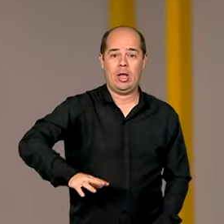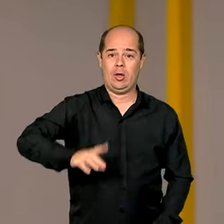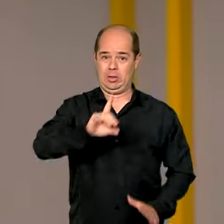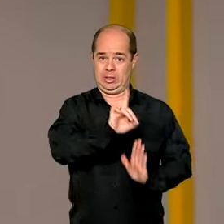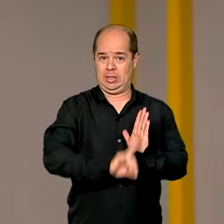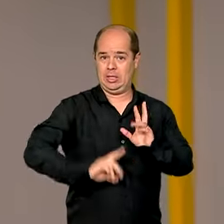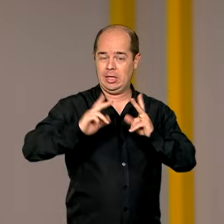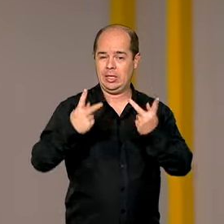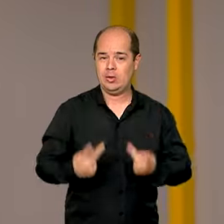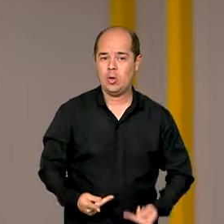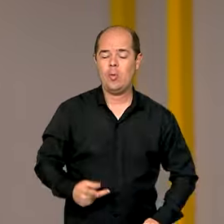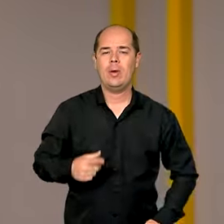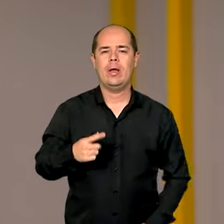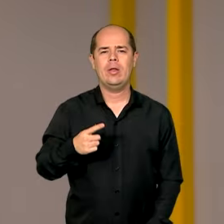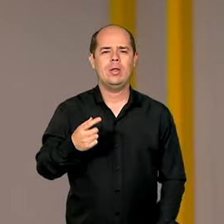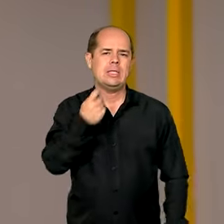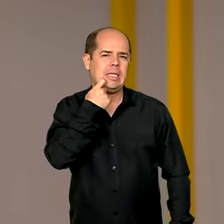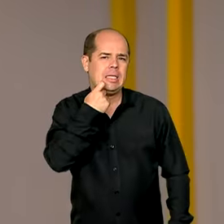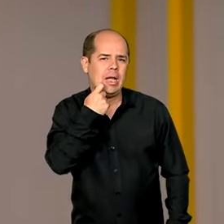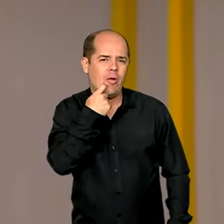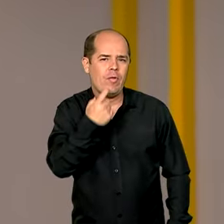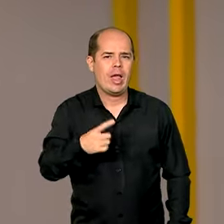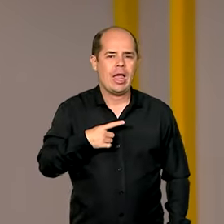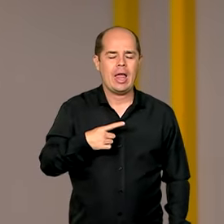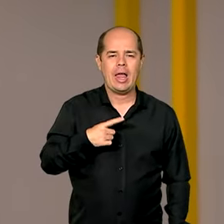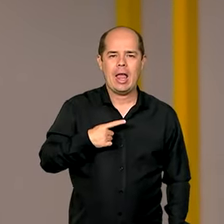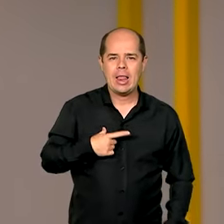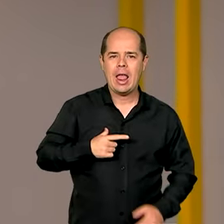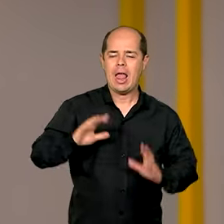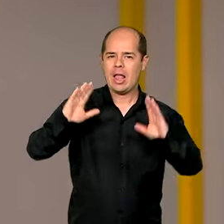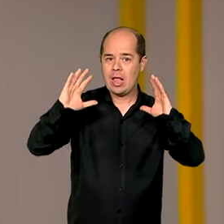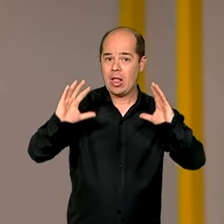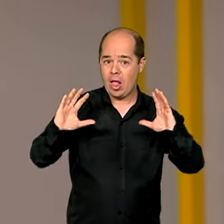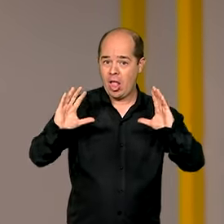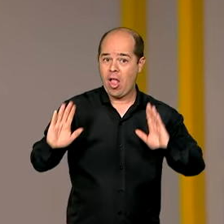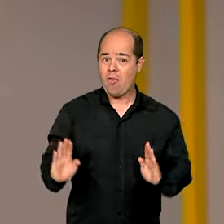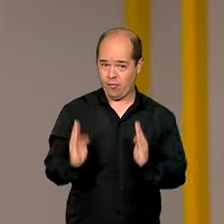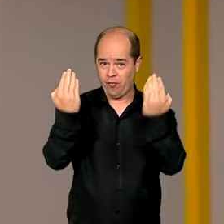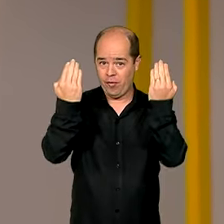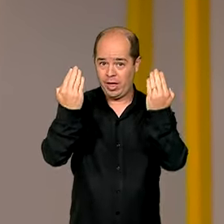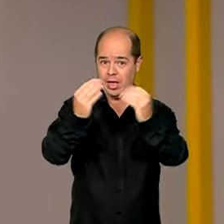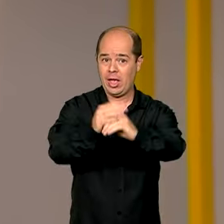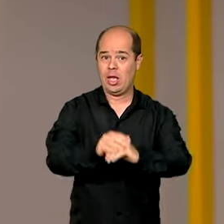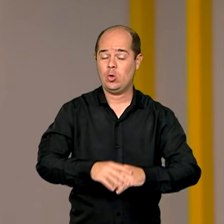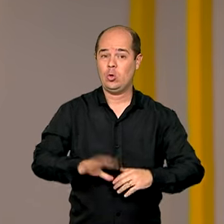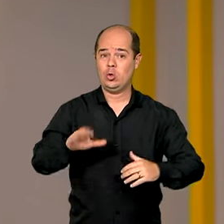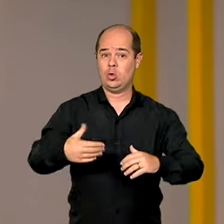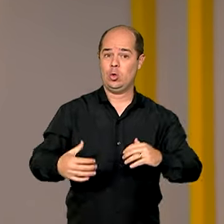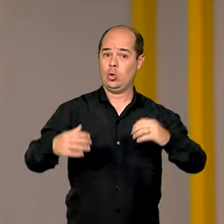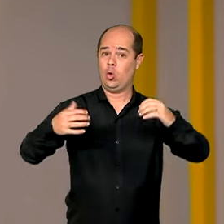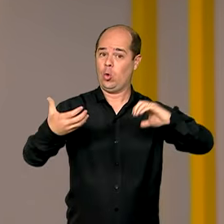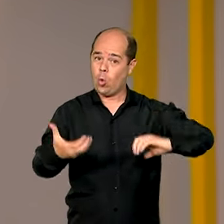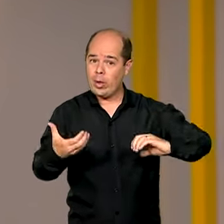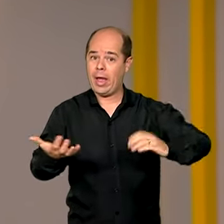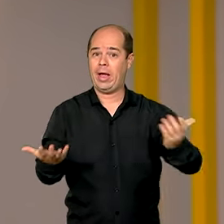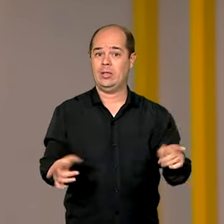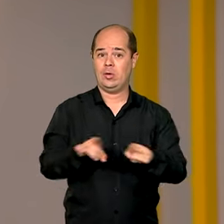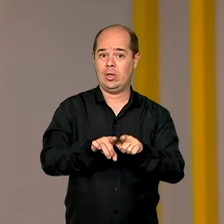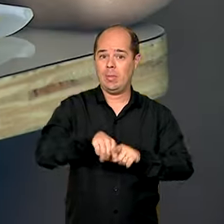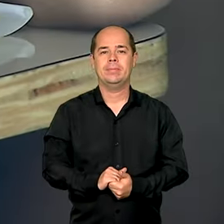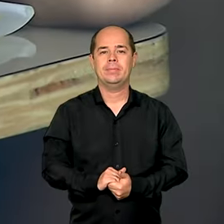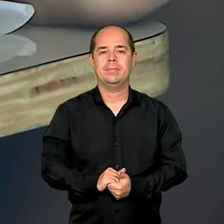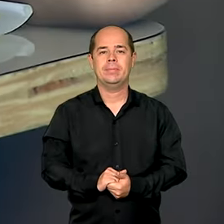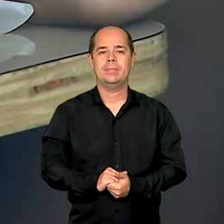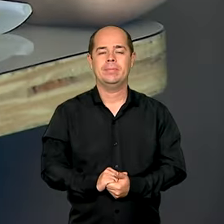participação do ministro Silvio Almeida e representantes do Judiciário, do Congresso Nacional e da sociedade civil organizada.